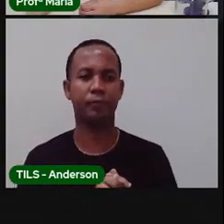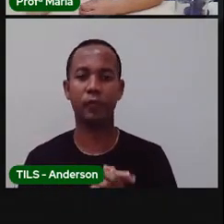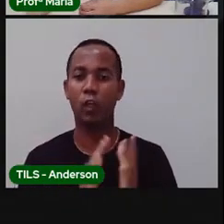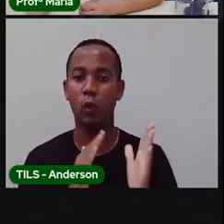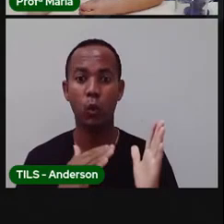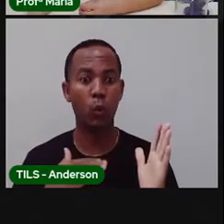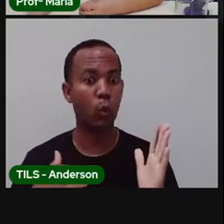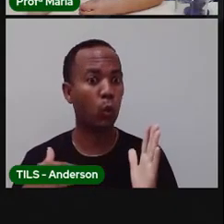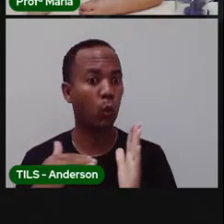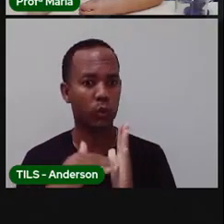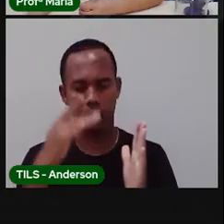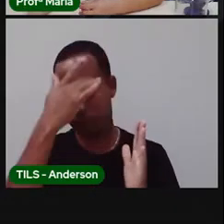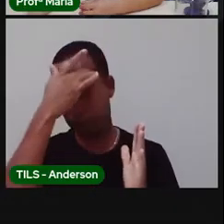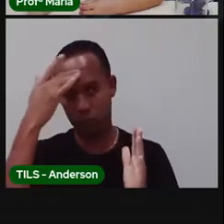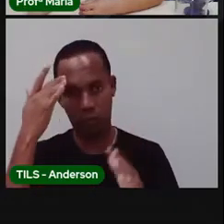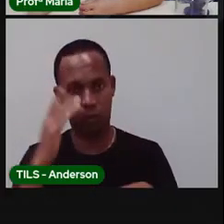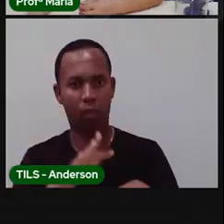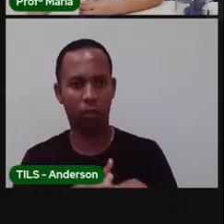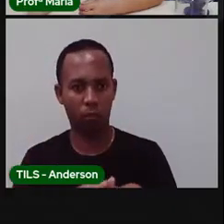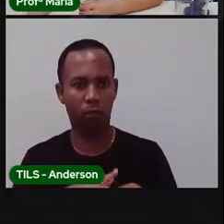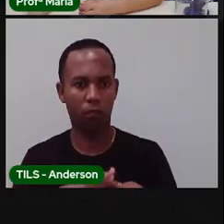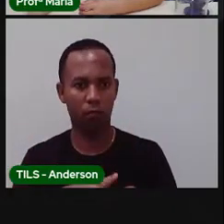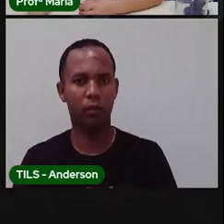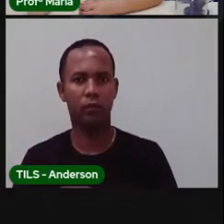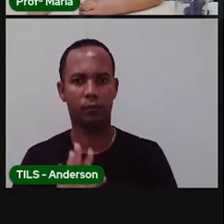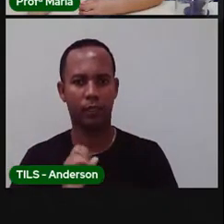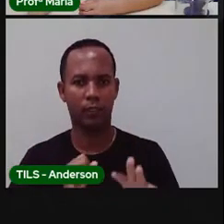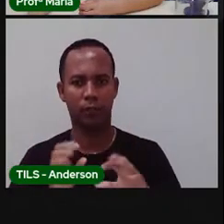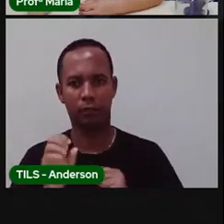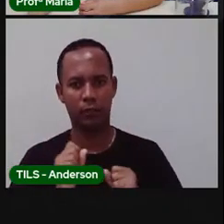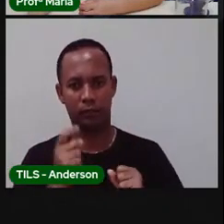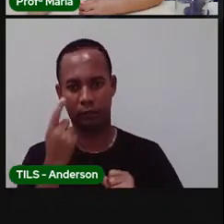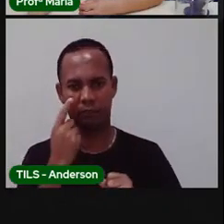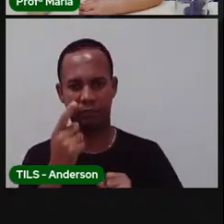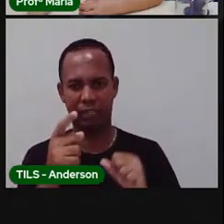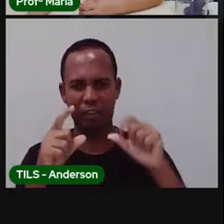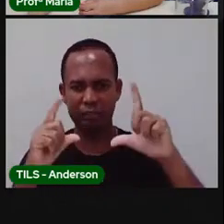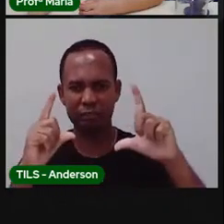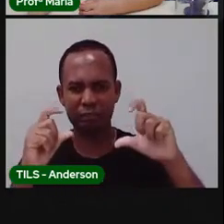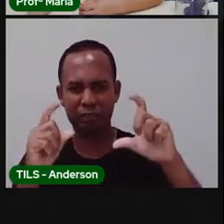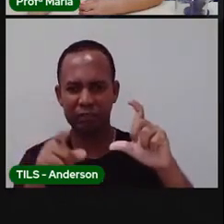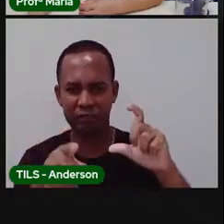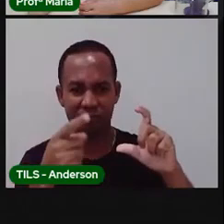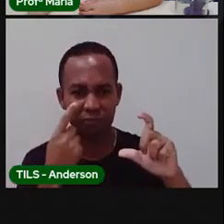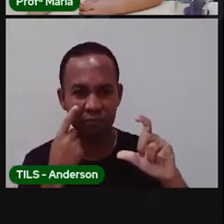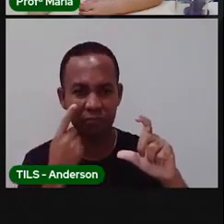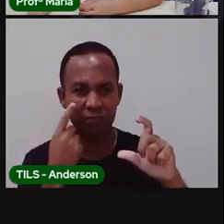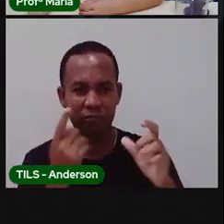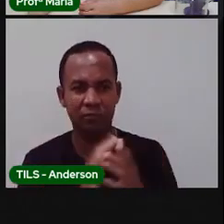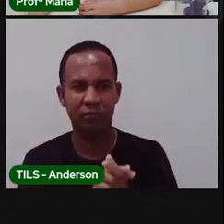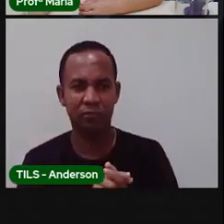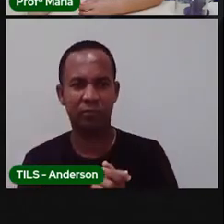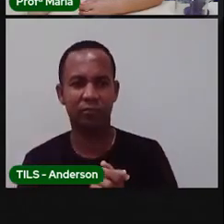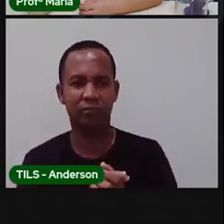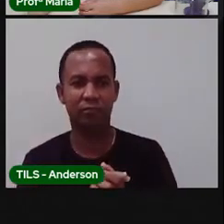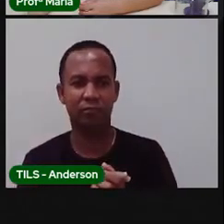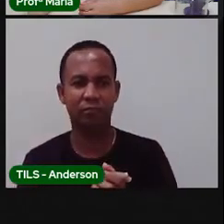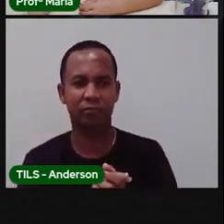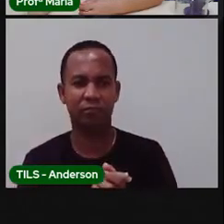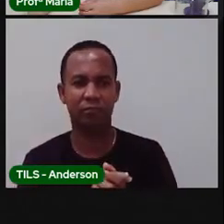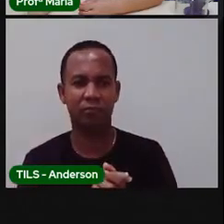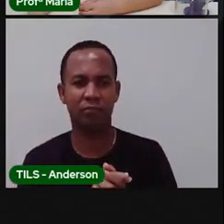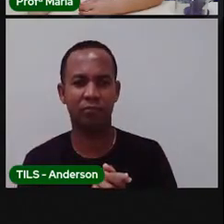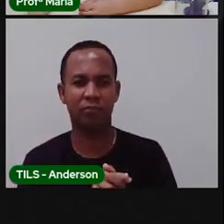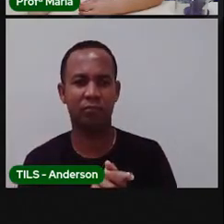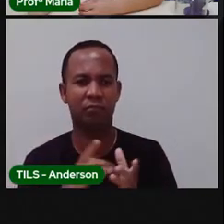todo mundo ia ficando doente, doente, quando pensasse que não. Olha que foto, né? As principais doenças transmitidas